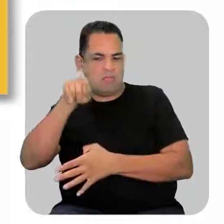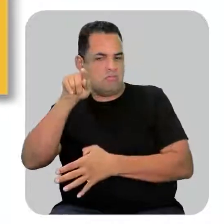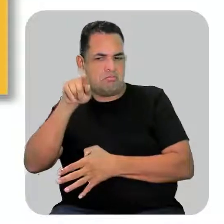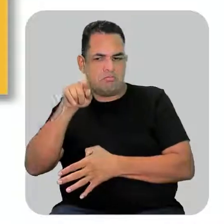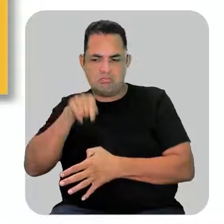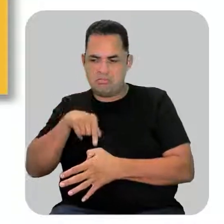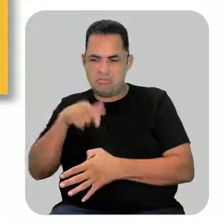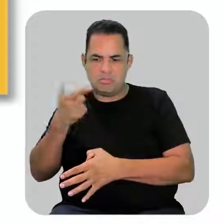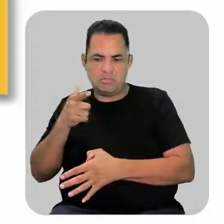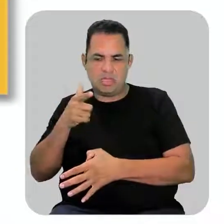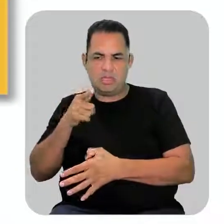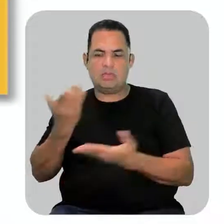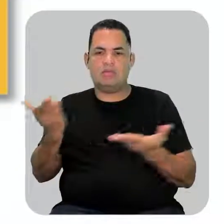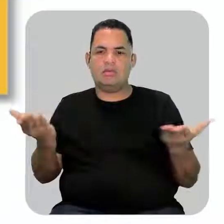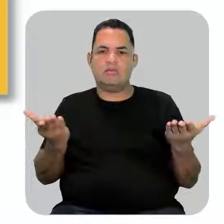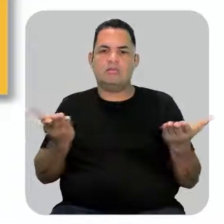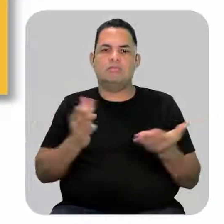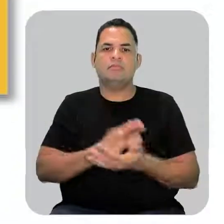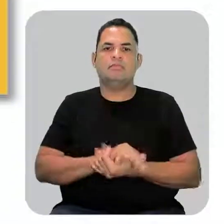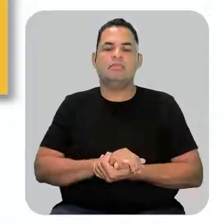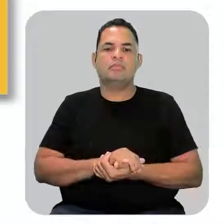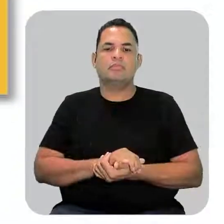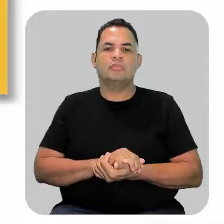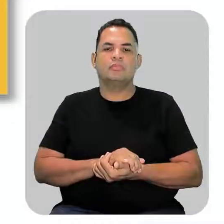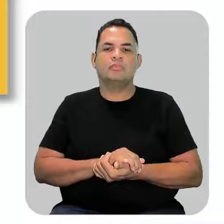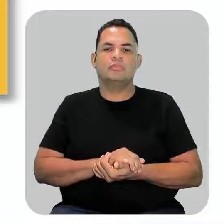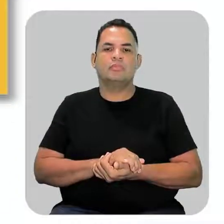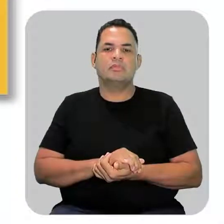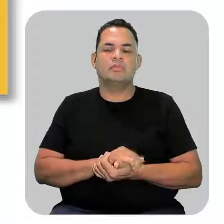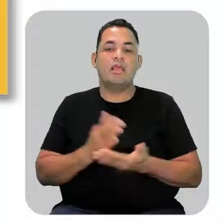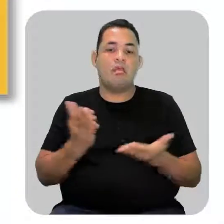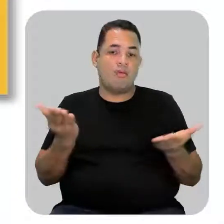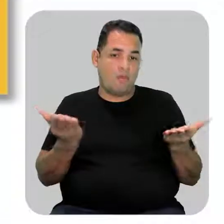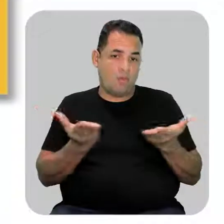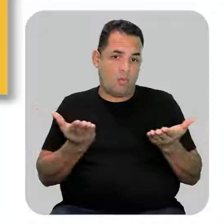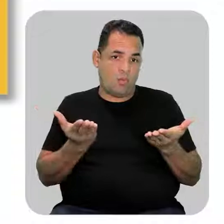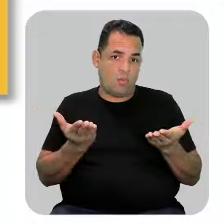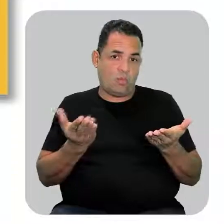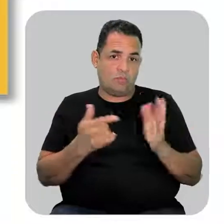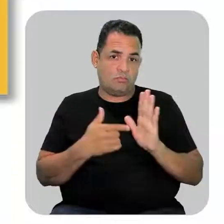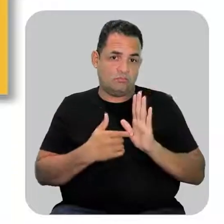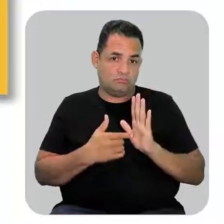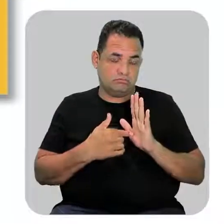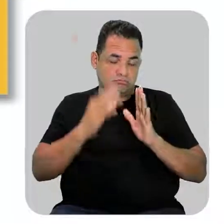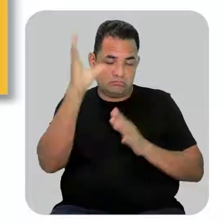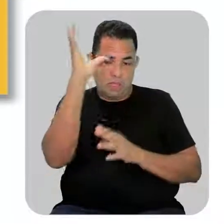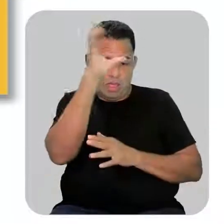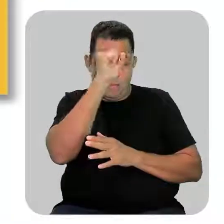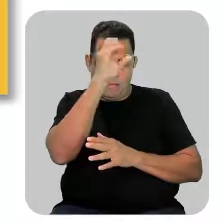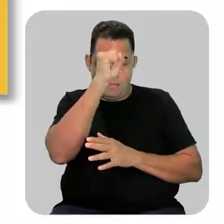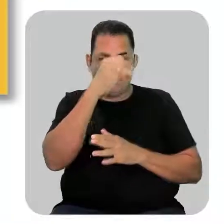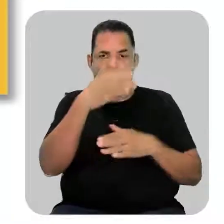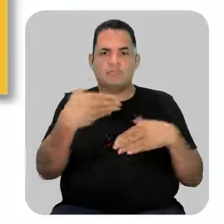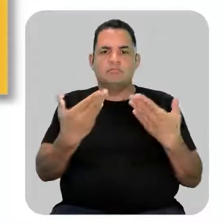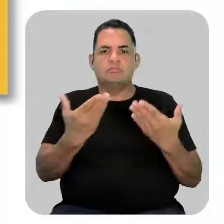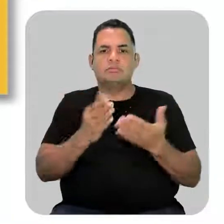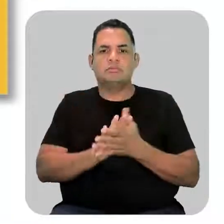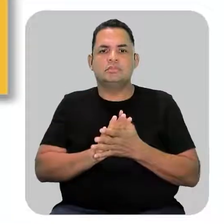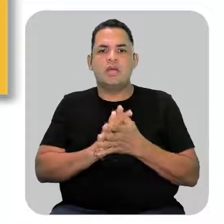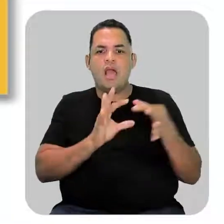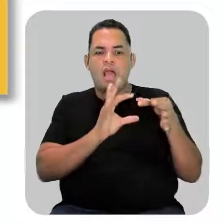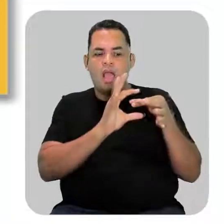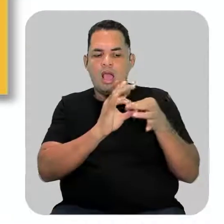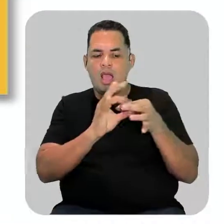carbono primário e carbono secundário. Agora a gente vai aprender sobre as